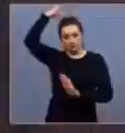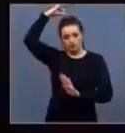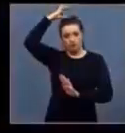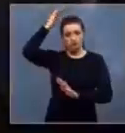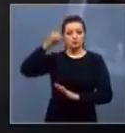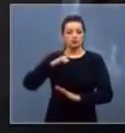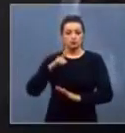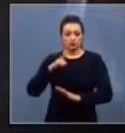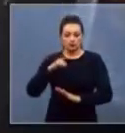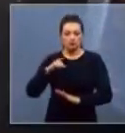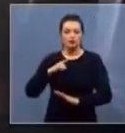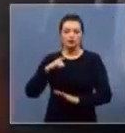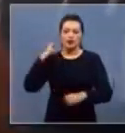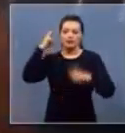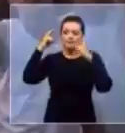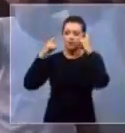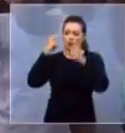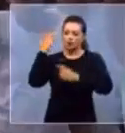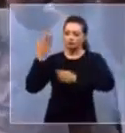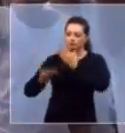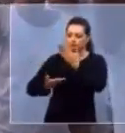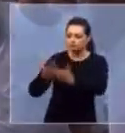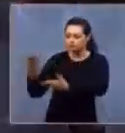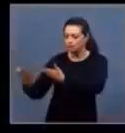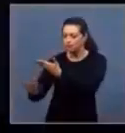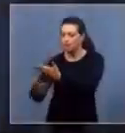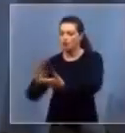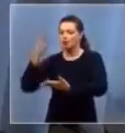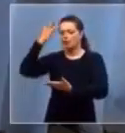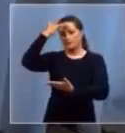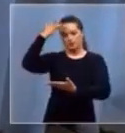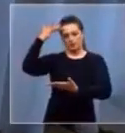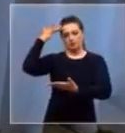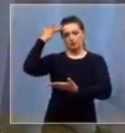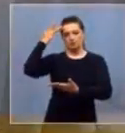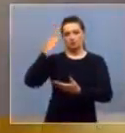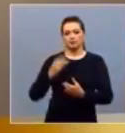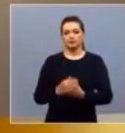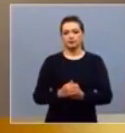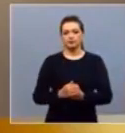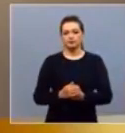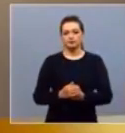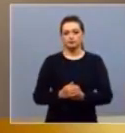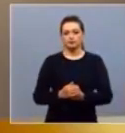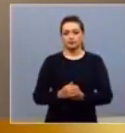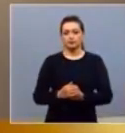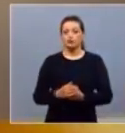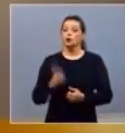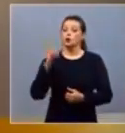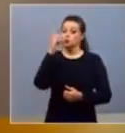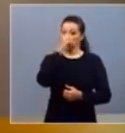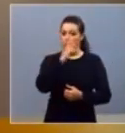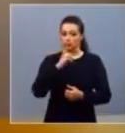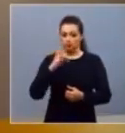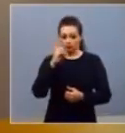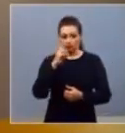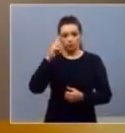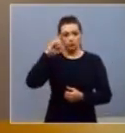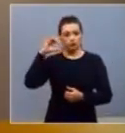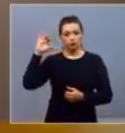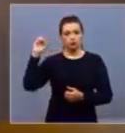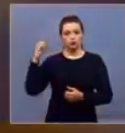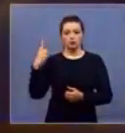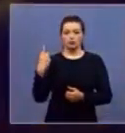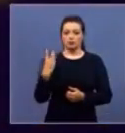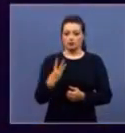compartilhar com outras pessoas aquilo que receberam. Por isso, domingo, dia 13 de outubro,